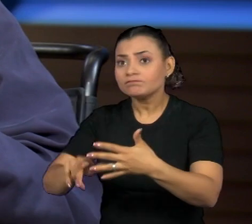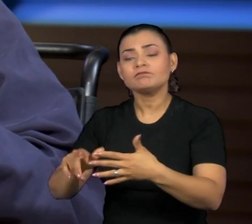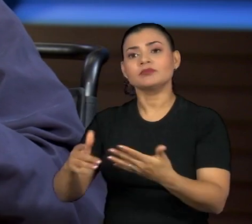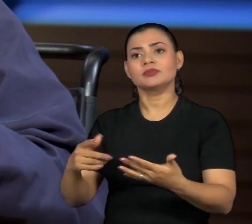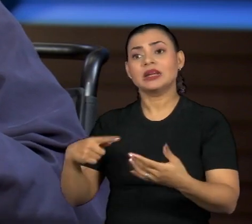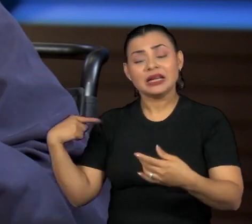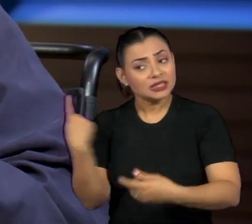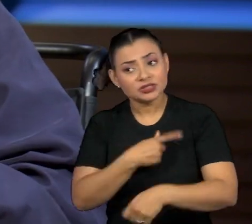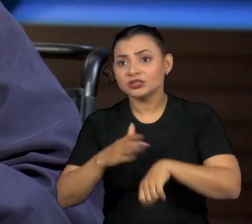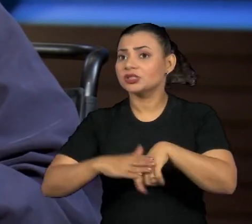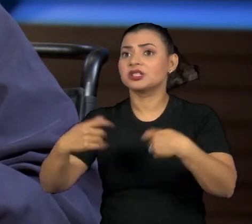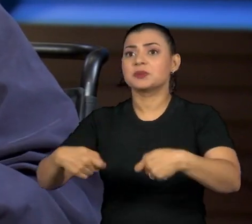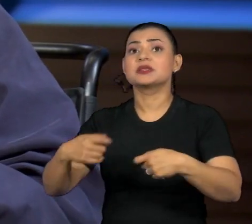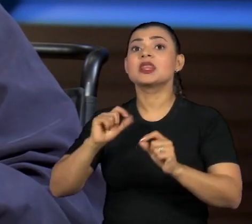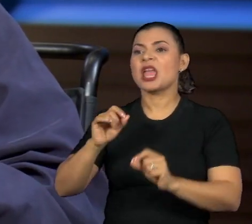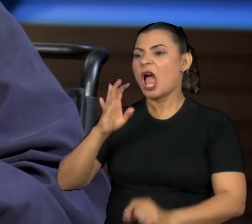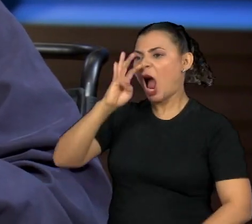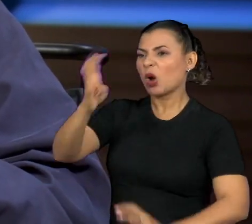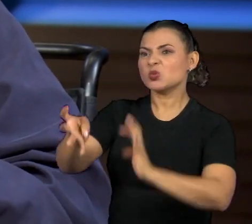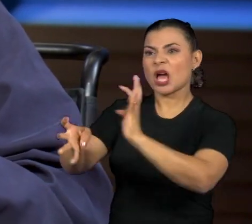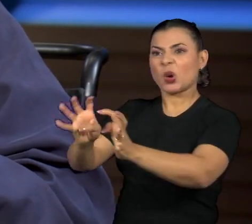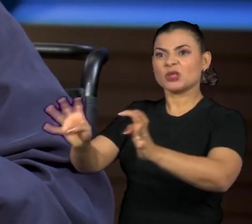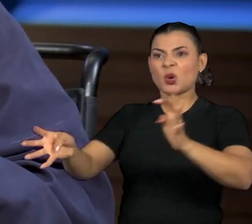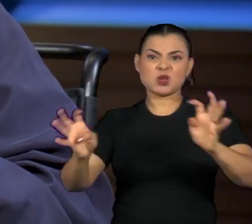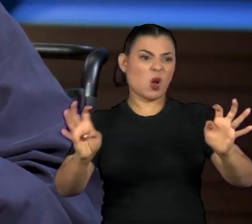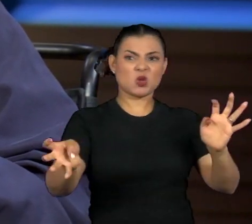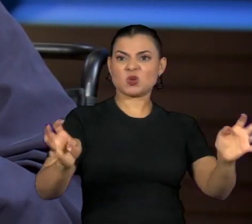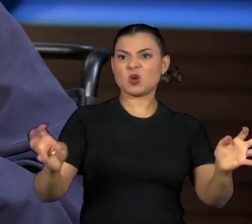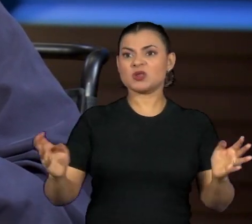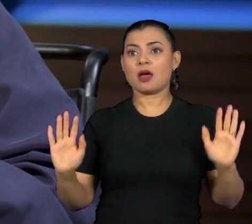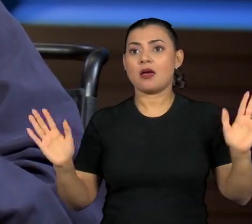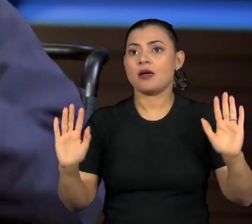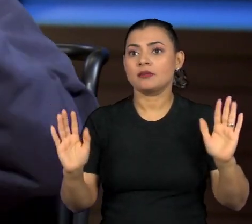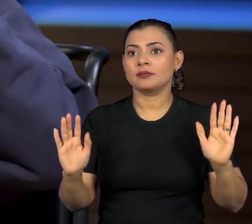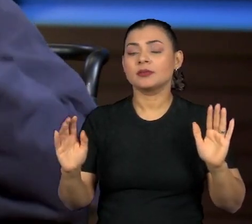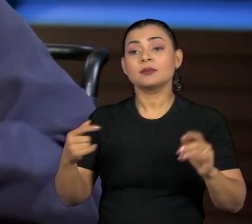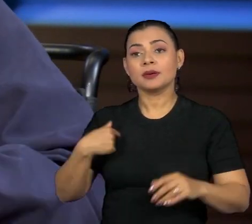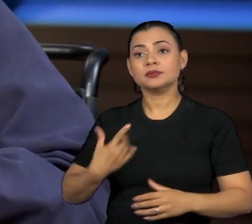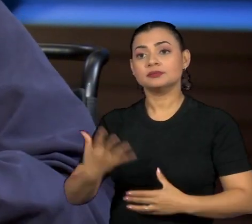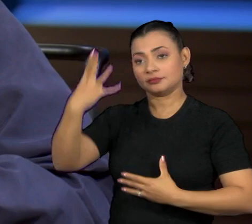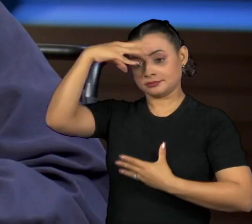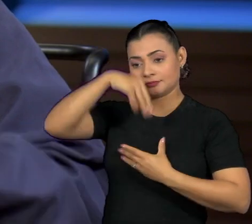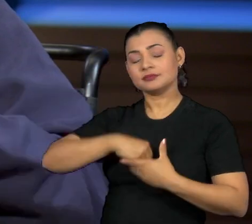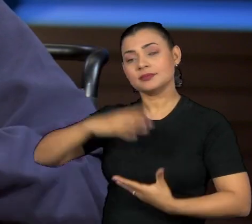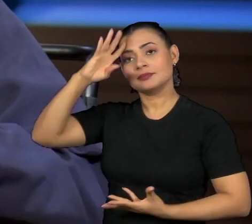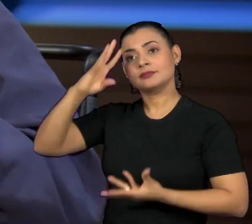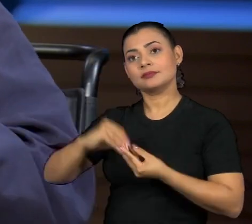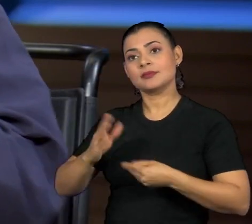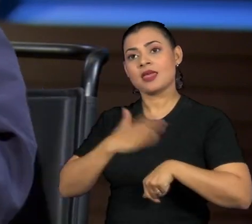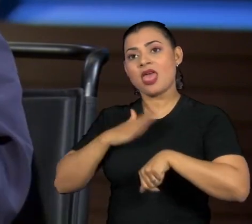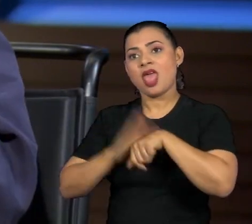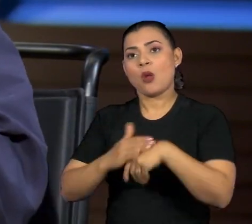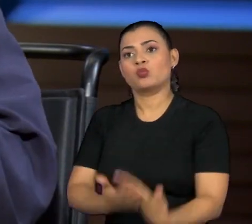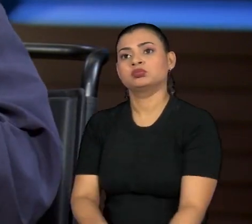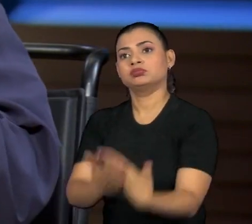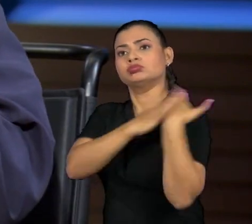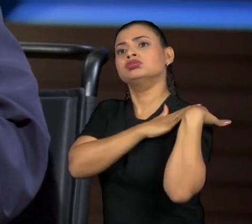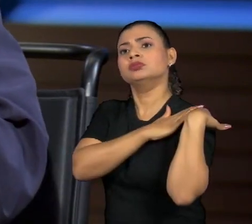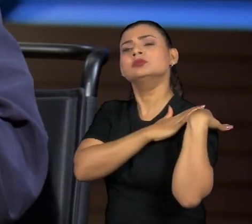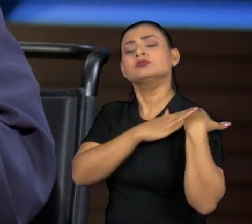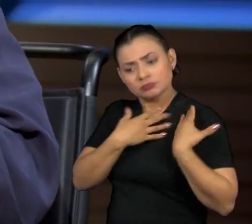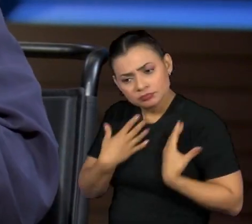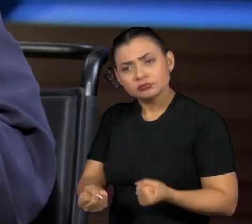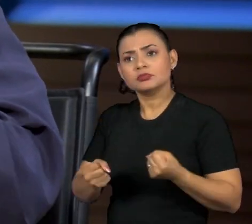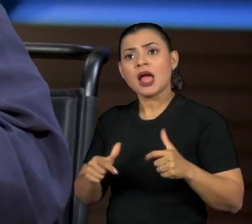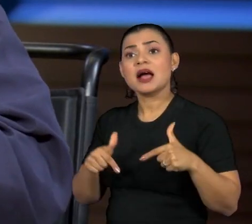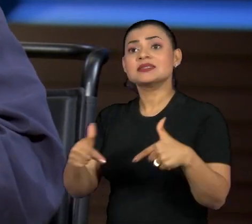gente precisa não apontar o dedo para mostrar a responsabilidade do outro, mas internalizar isso e fazer aquelas pequenas coisas, aquelas